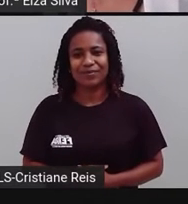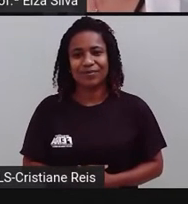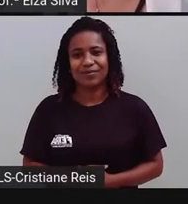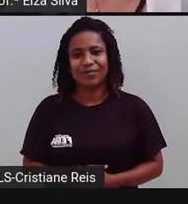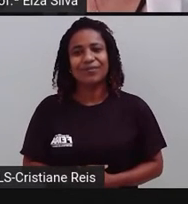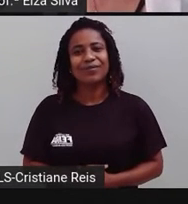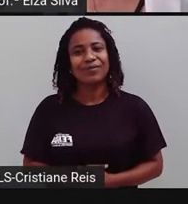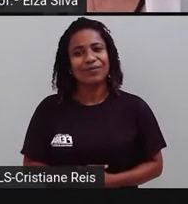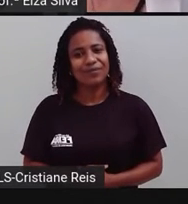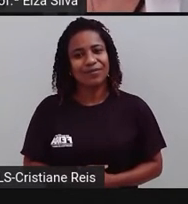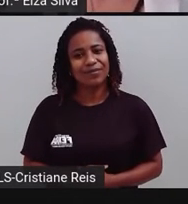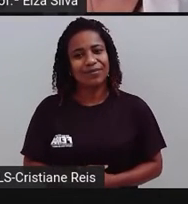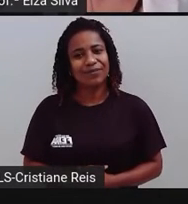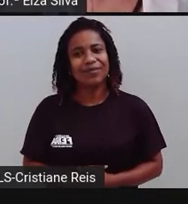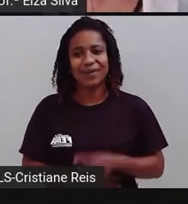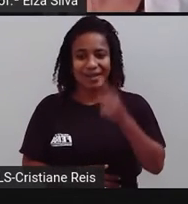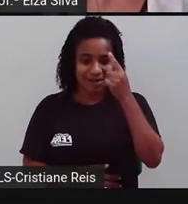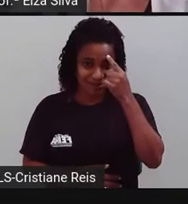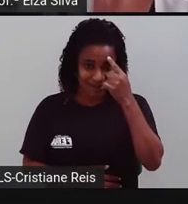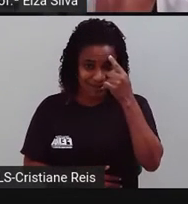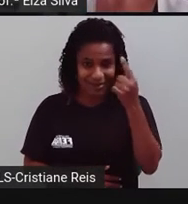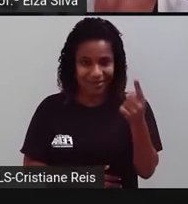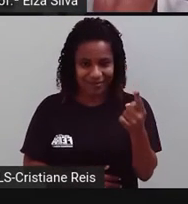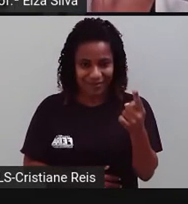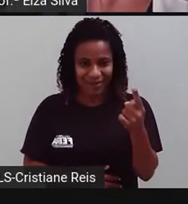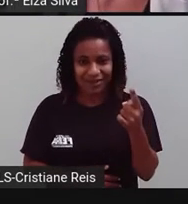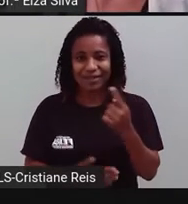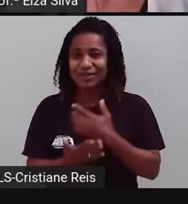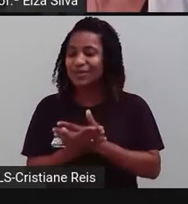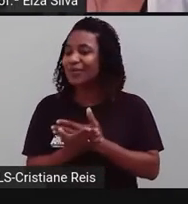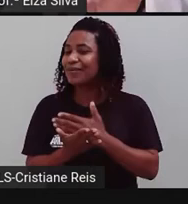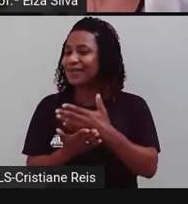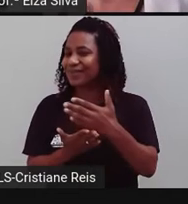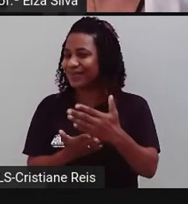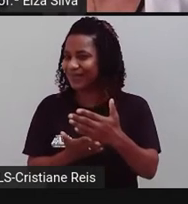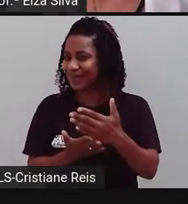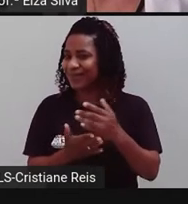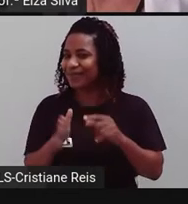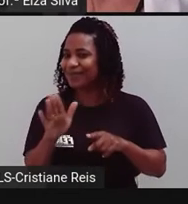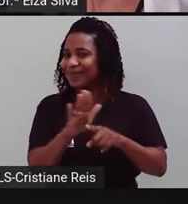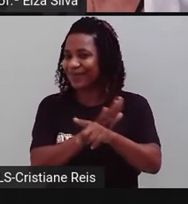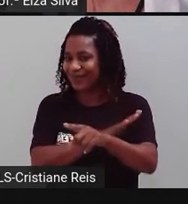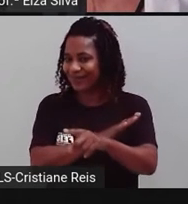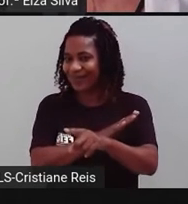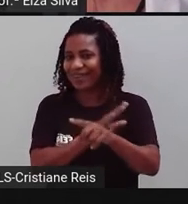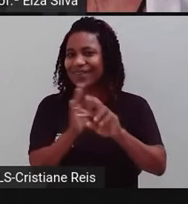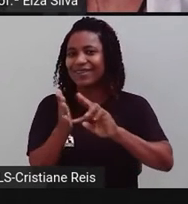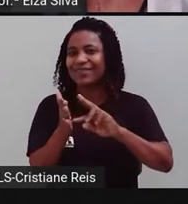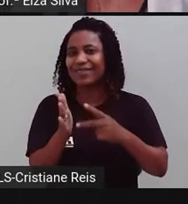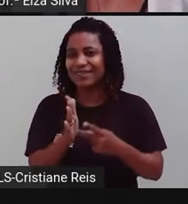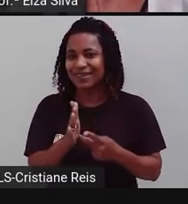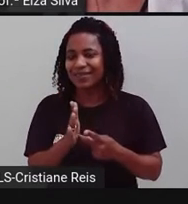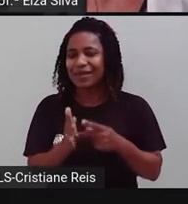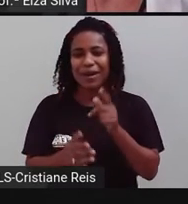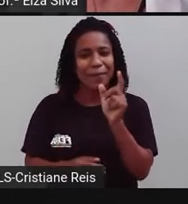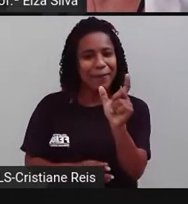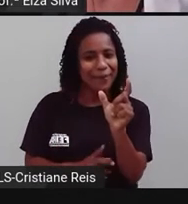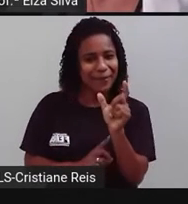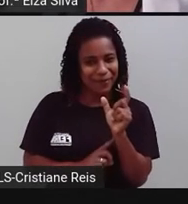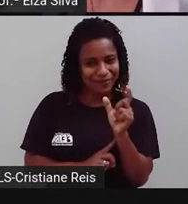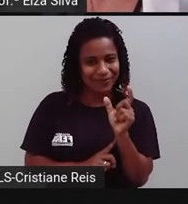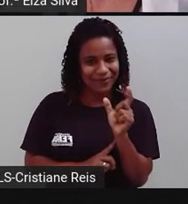vacation time. Lembram que a gente começou a aula de hoje? Eu perguntando para vocês o que significava essa expressão?